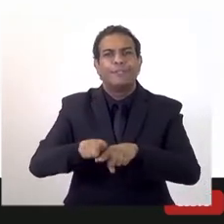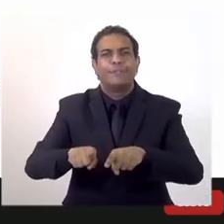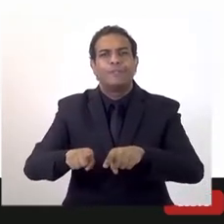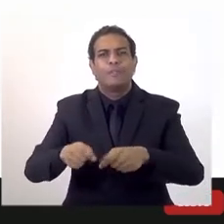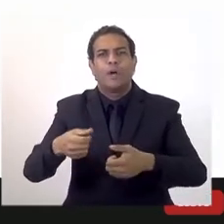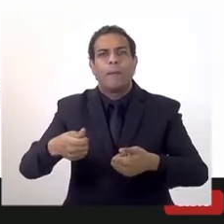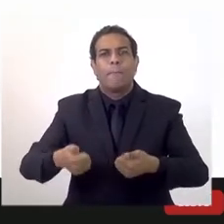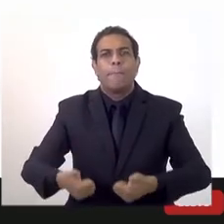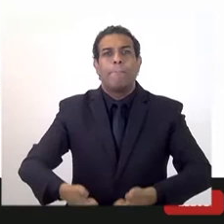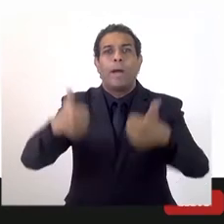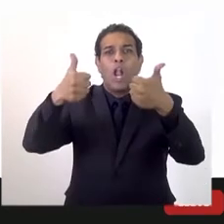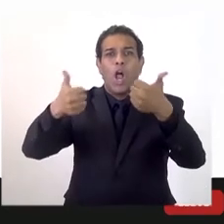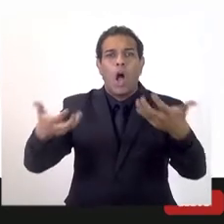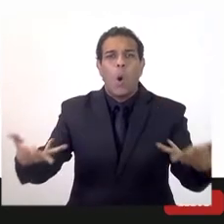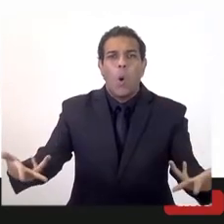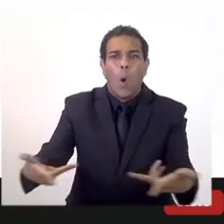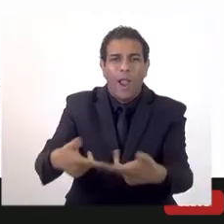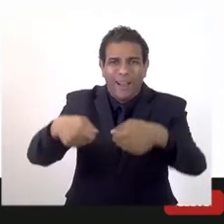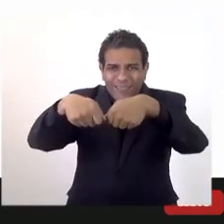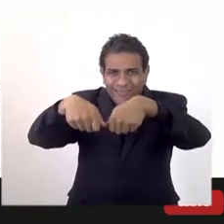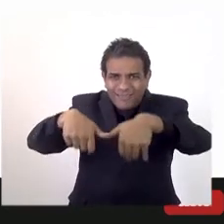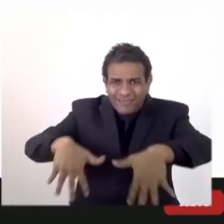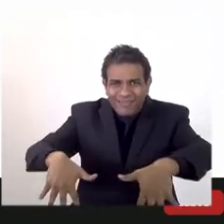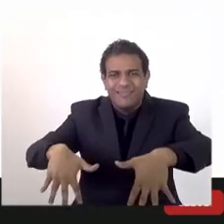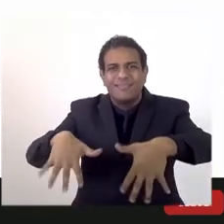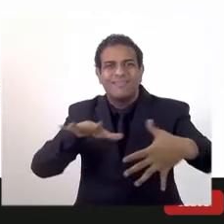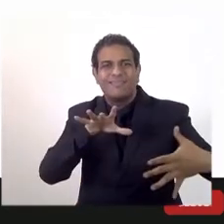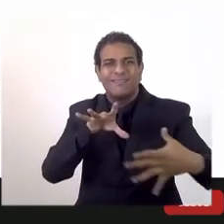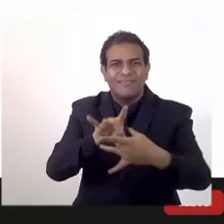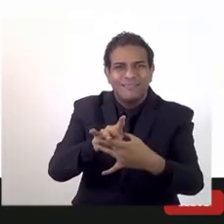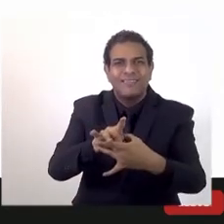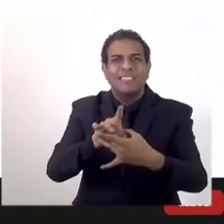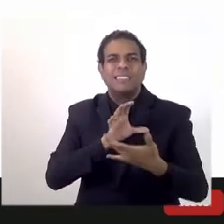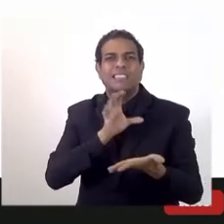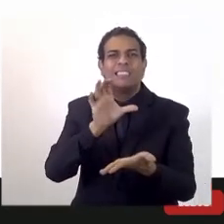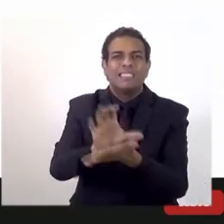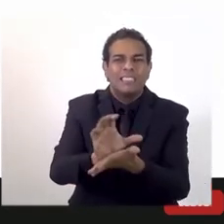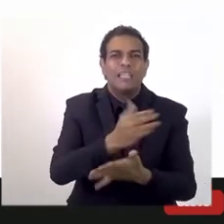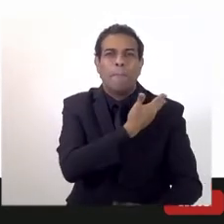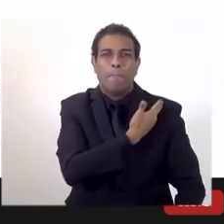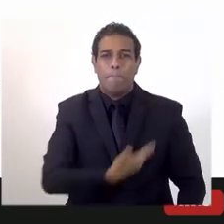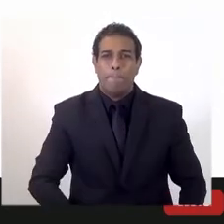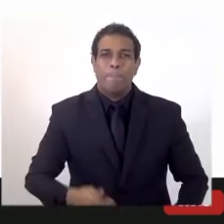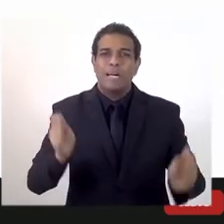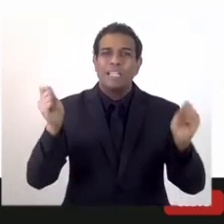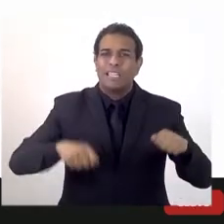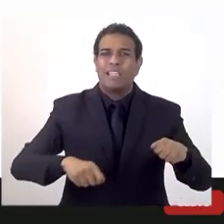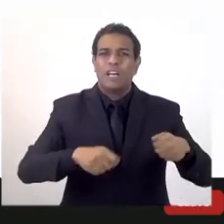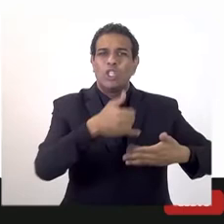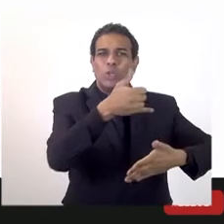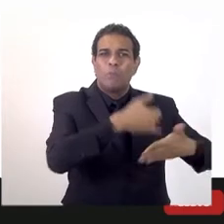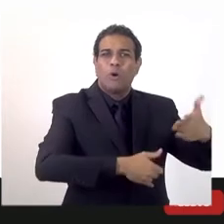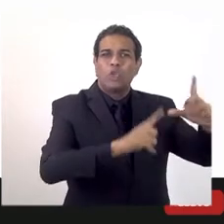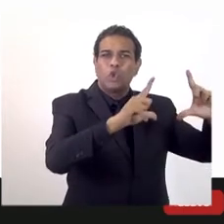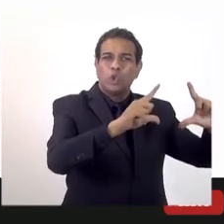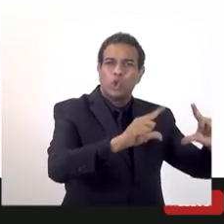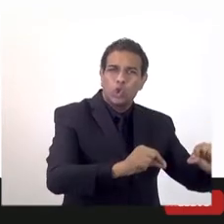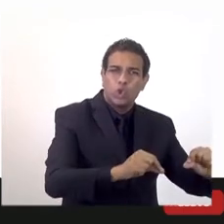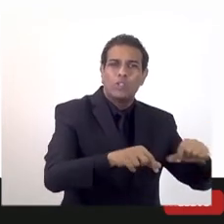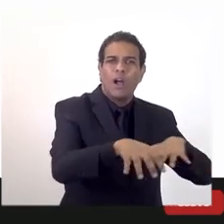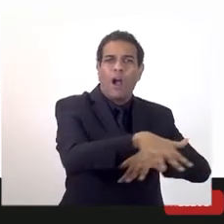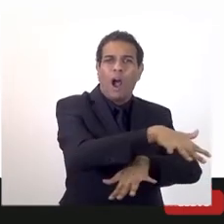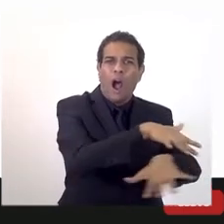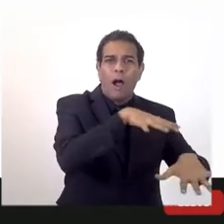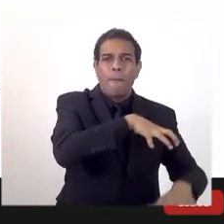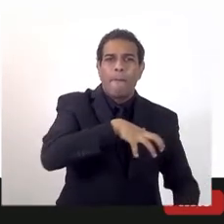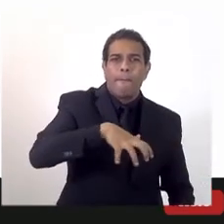produtiva, com ampliação da receita pública sem precisar ampliar impostos, inclusive em algumas áreas